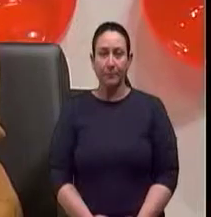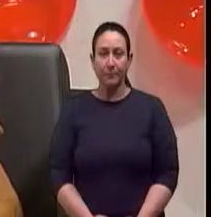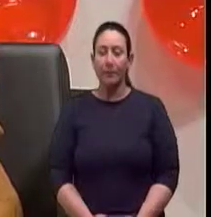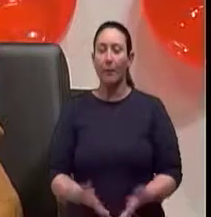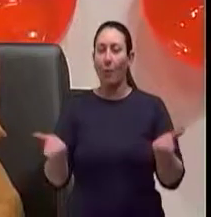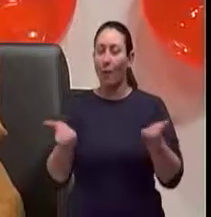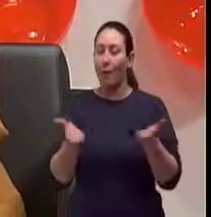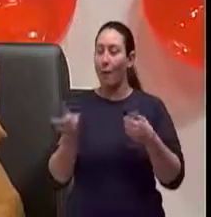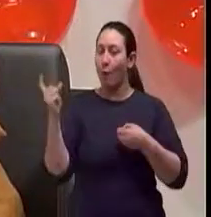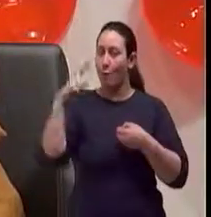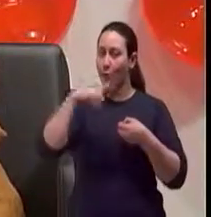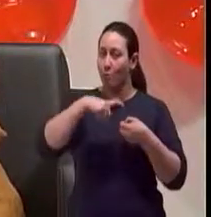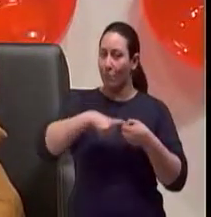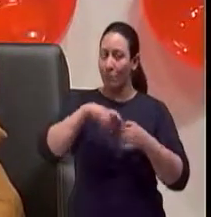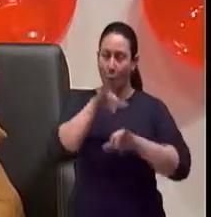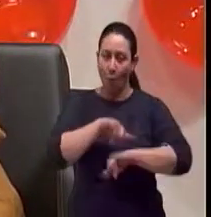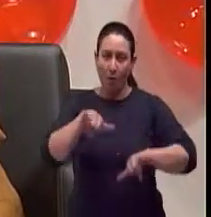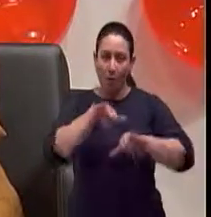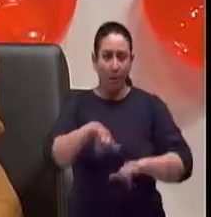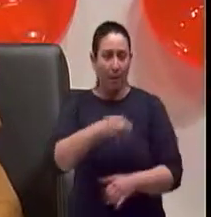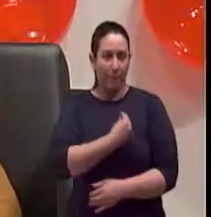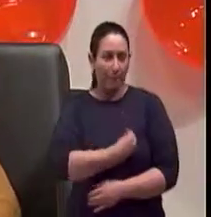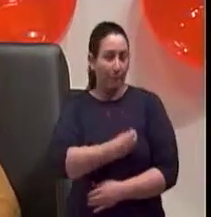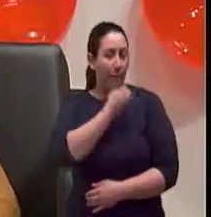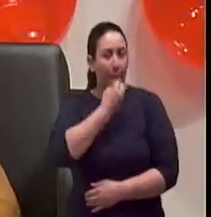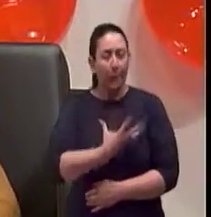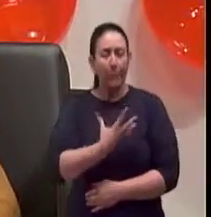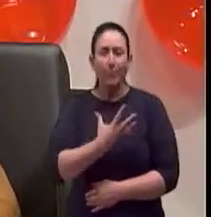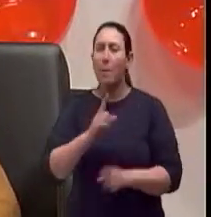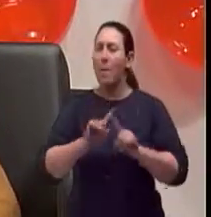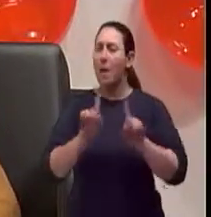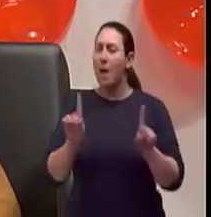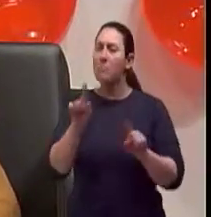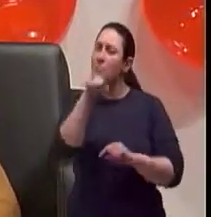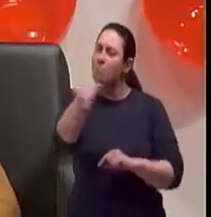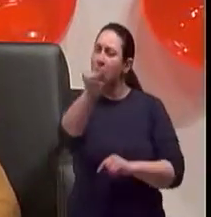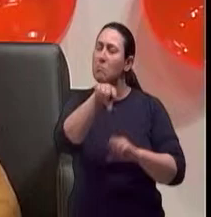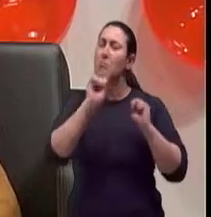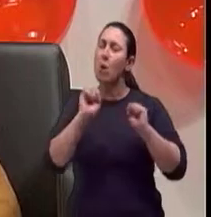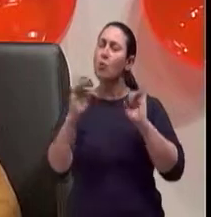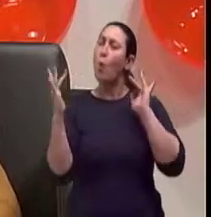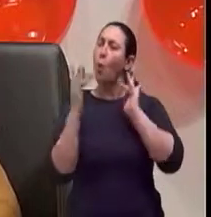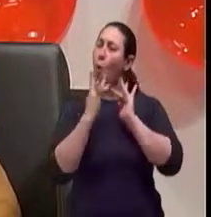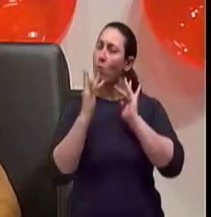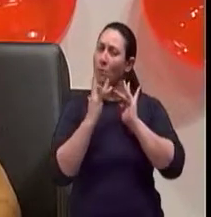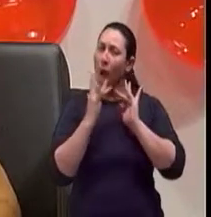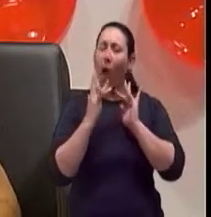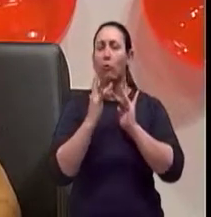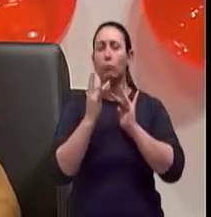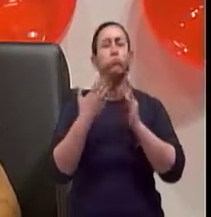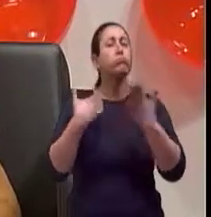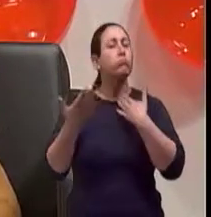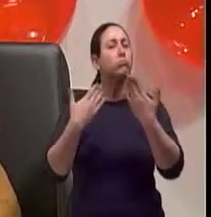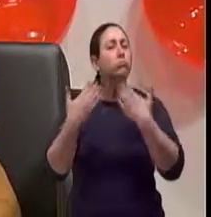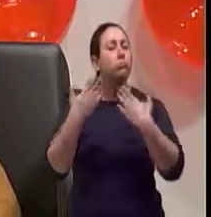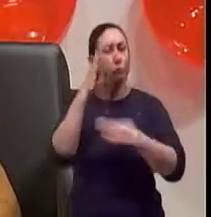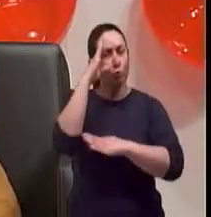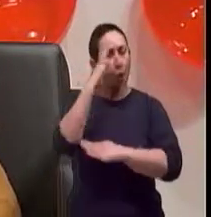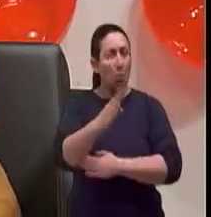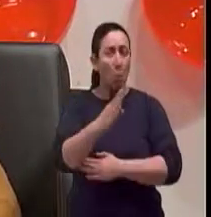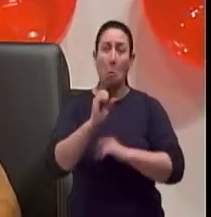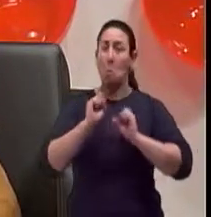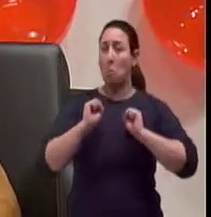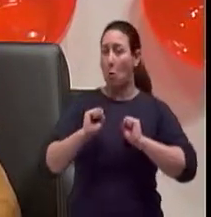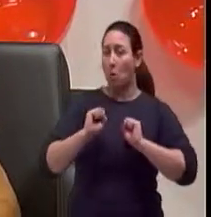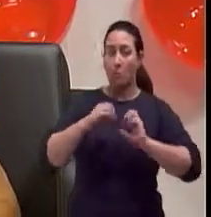Estamos voltando com o nosso Viva Bem de hoje, mas não deixe de entrar em contato conosco através da nossa conexão direta. Pode